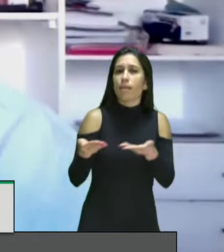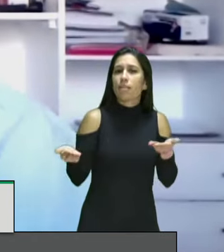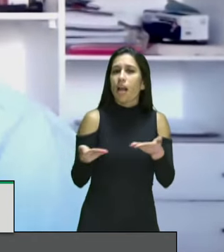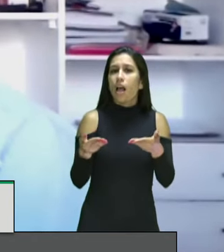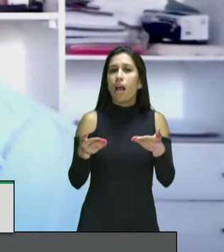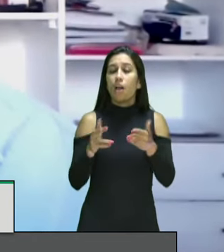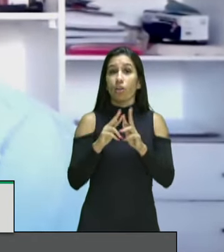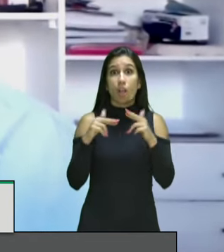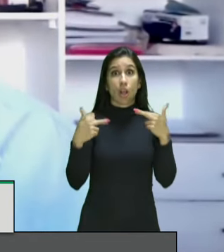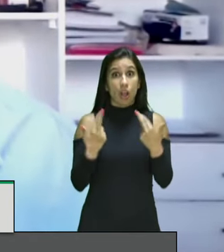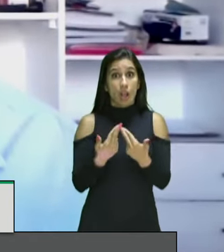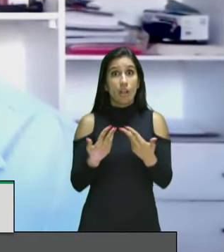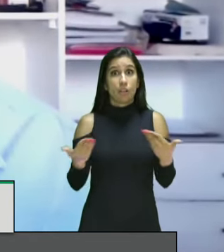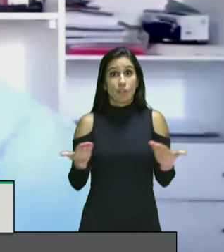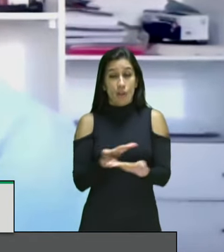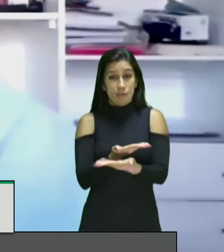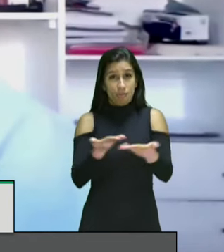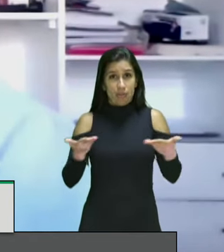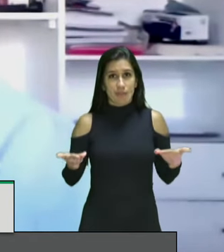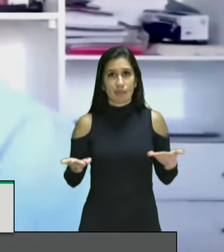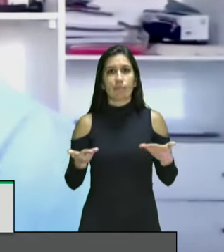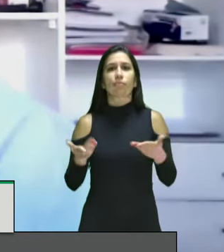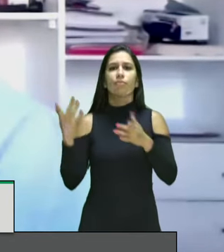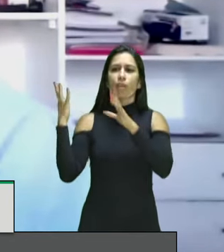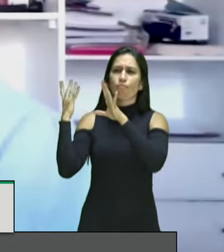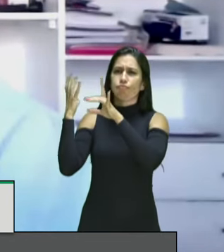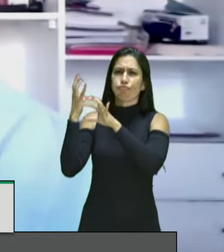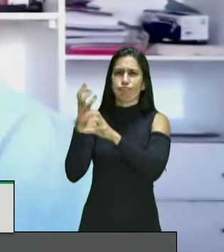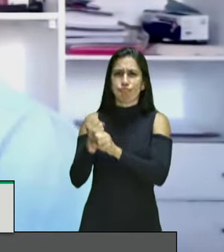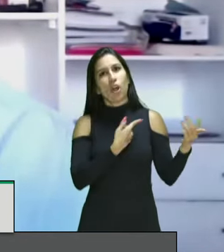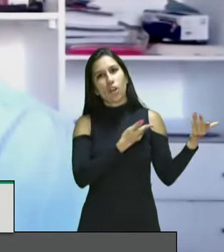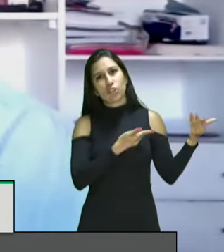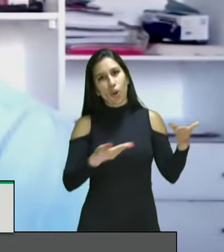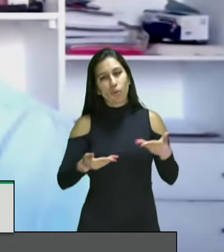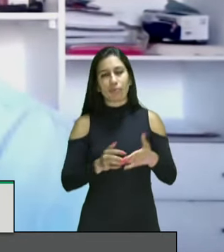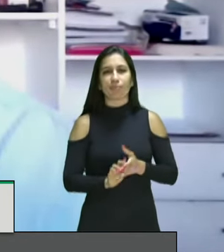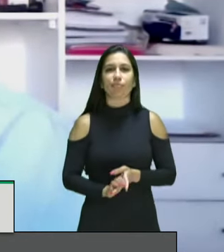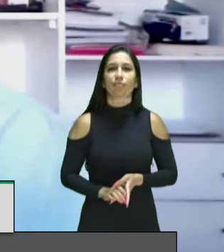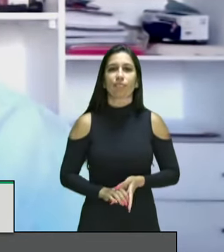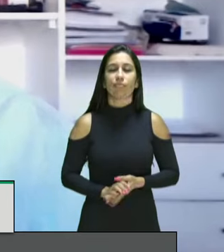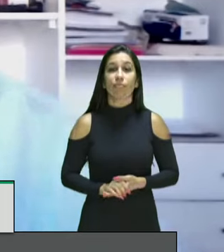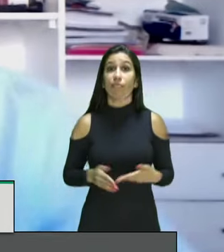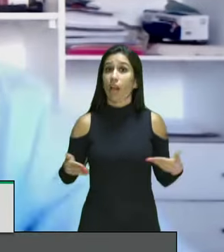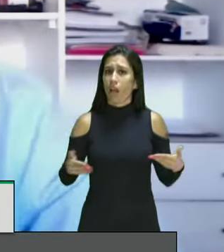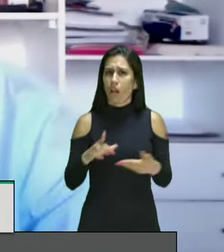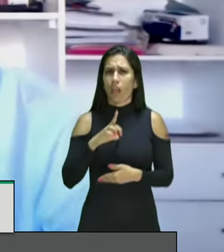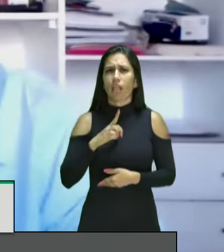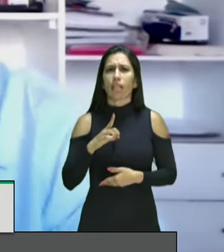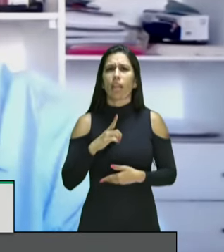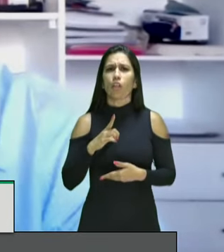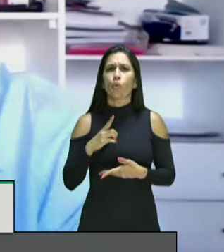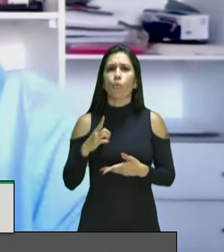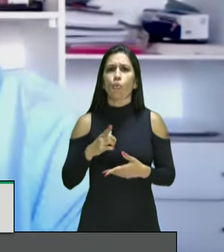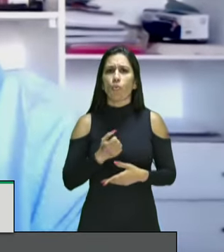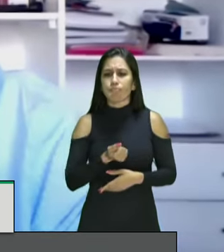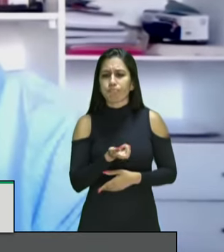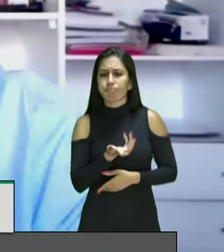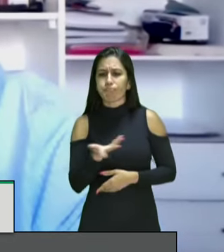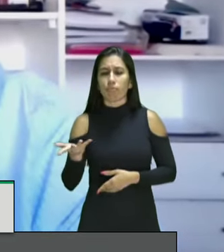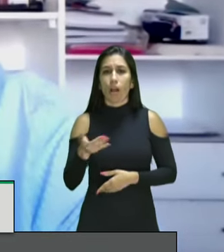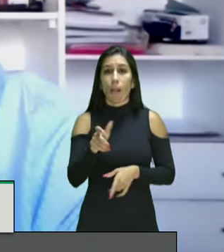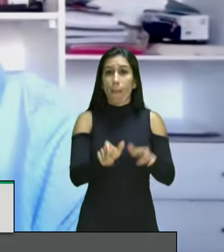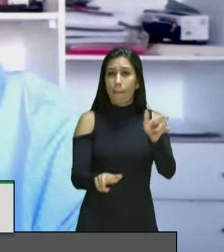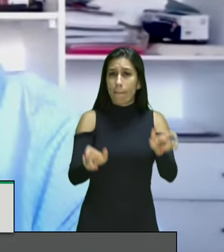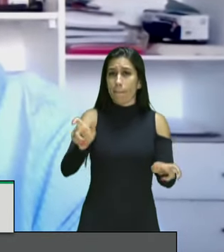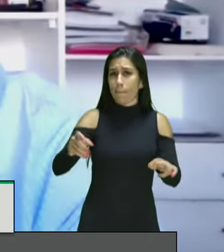pública do Observatório da Revisão Periódica Universal, passo a um conjunto de convidados presentes. Nós temos uma